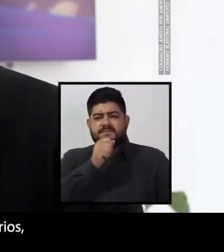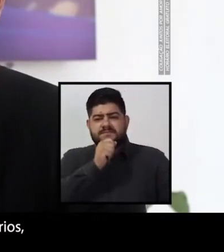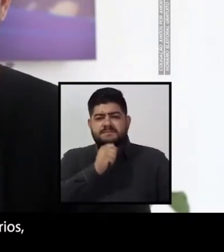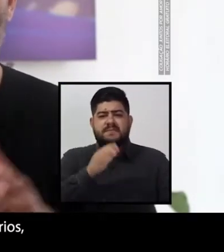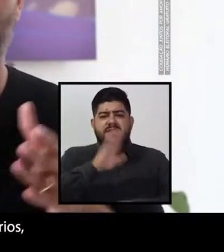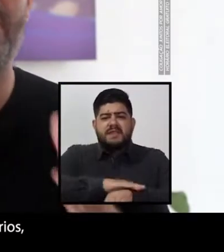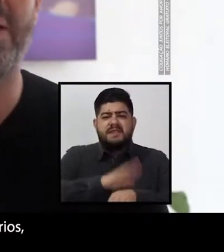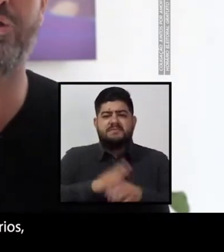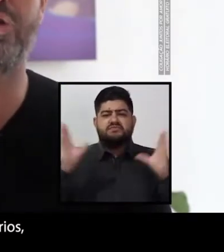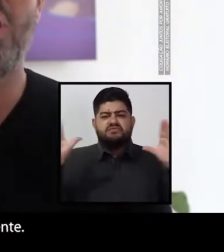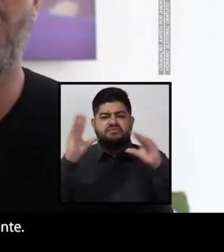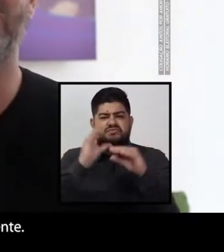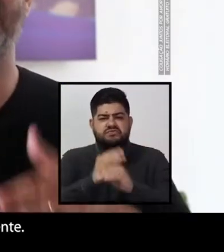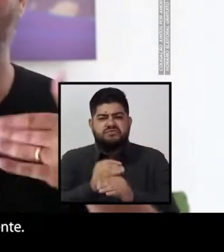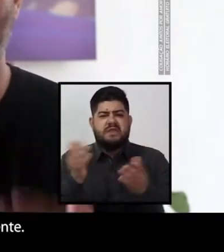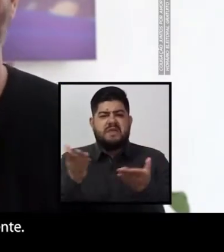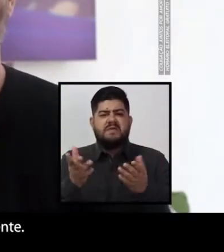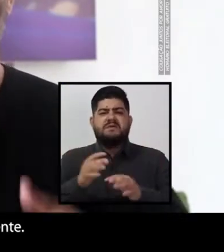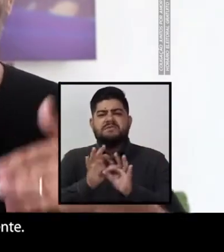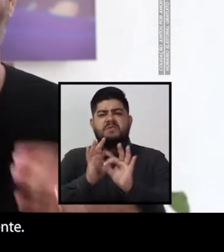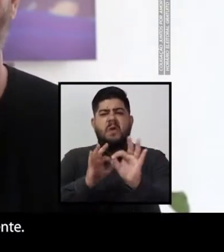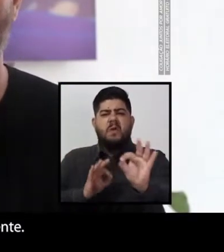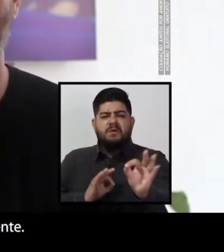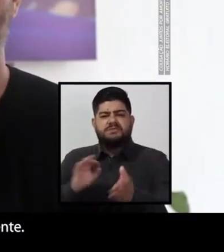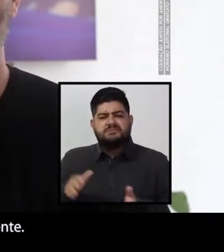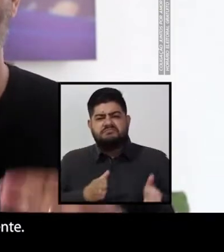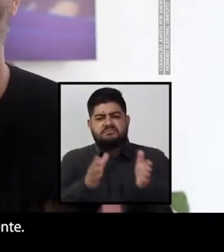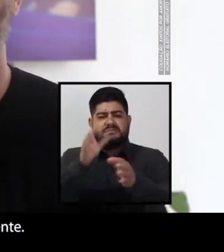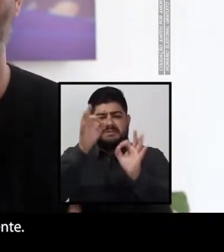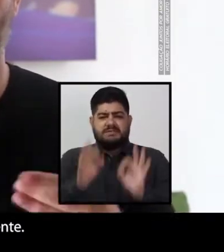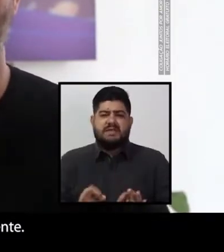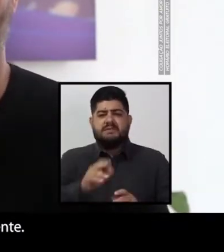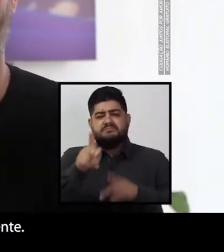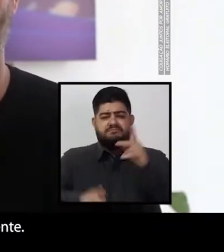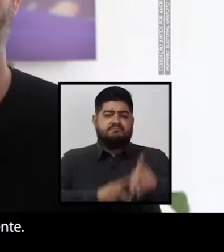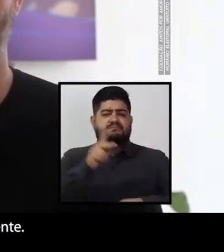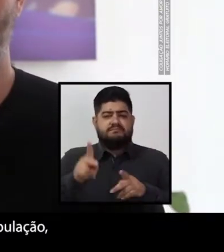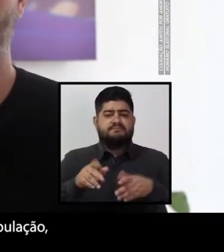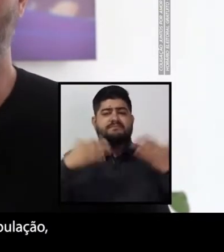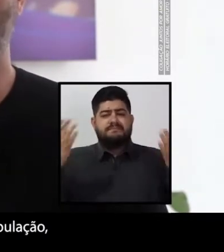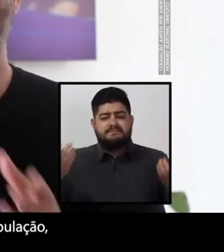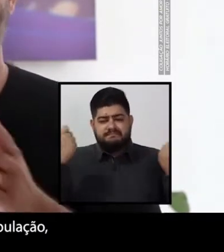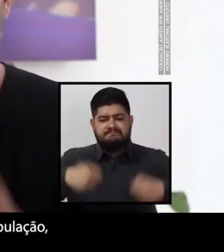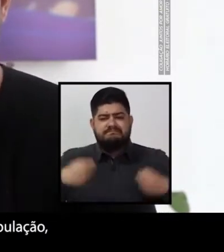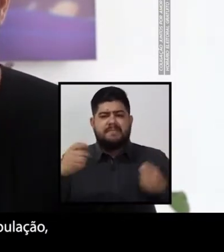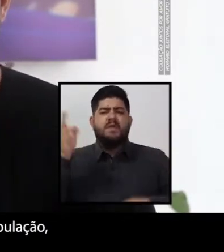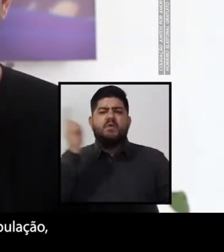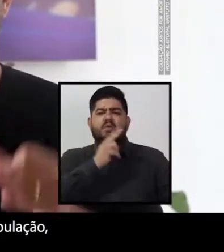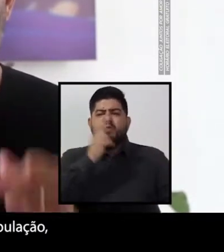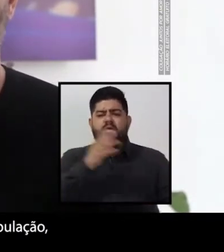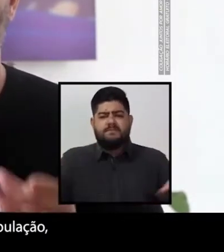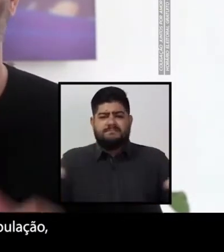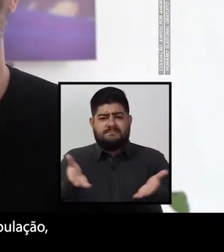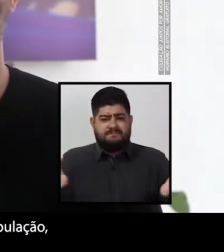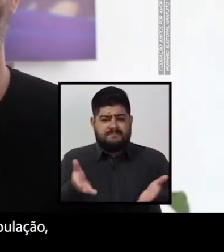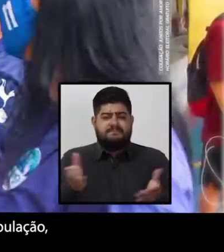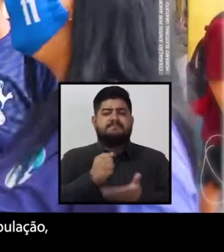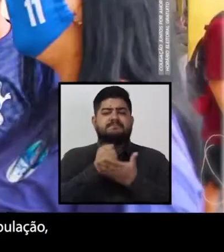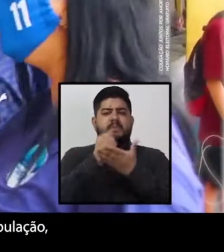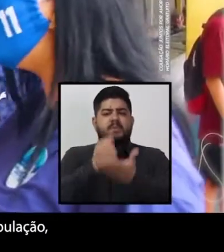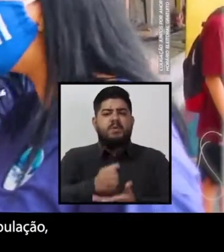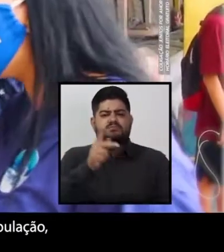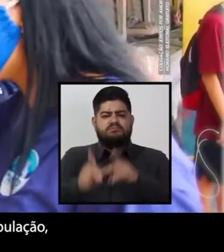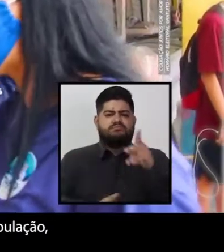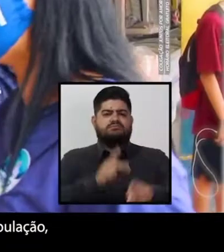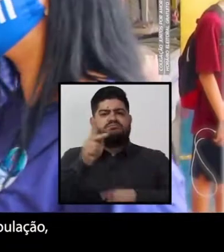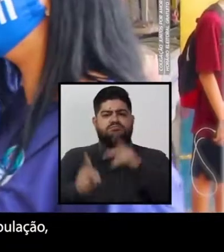cidade de tempos sombrios, onde se manda a distância no rumo da nossa gente. Nós precisamos, mais do que nunca,